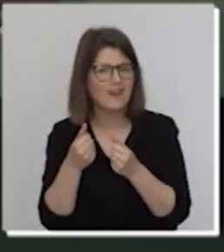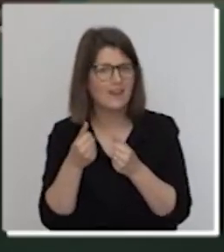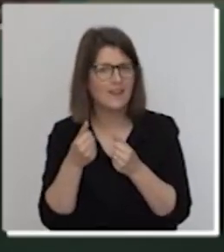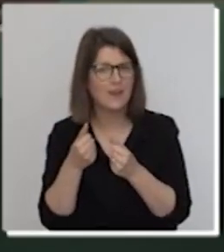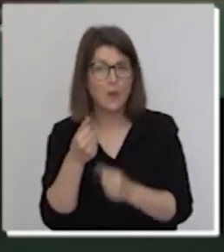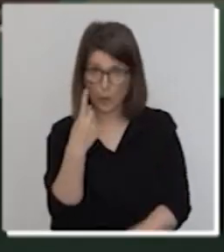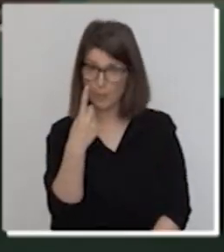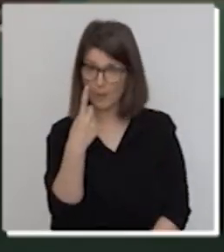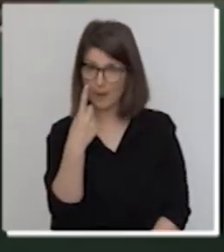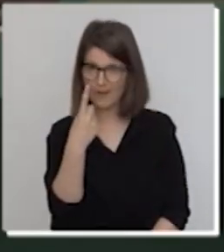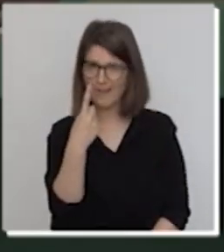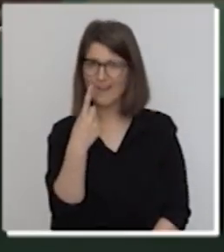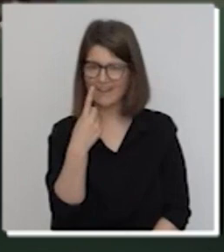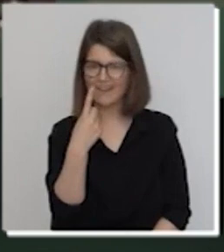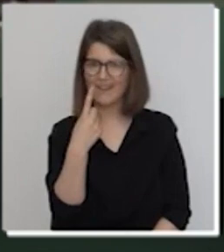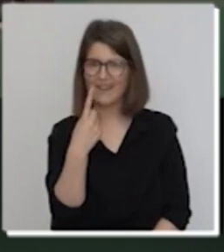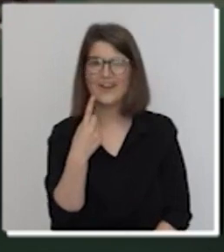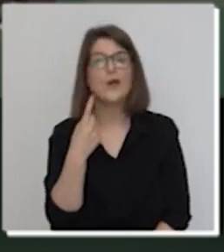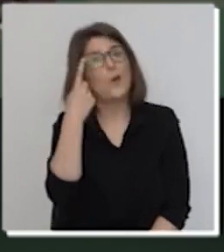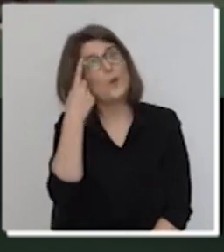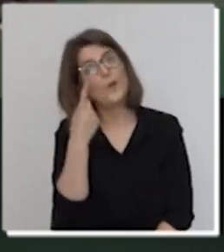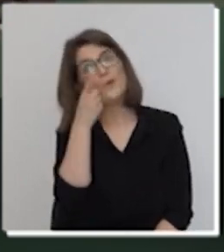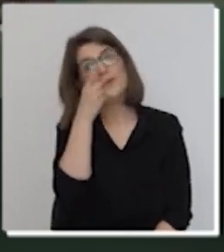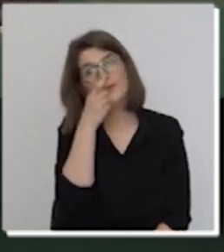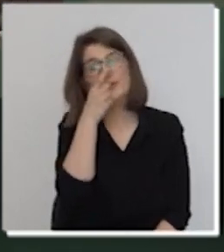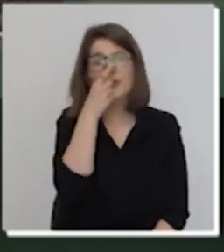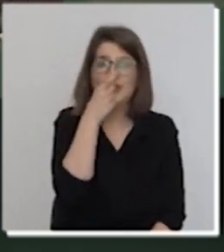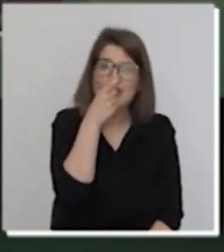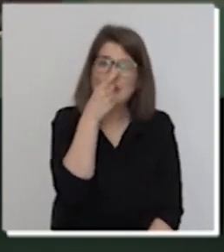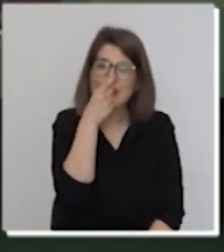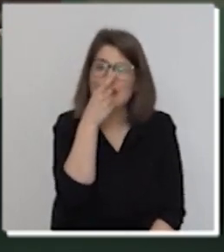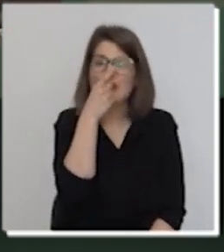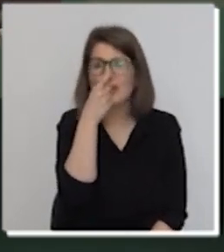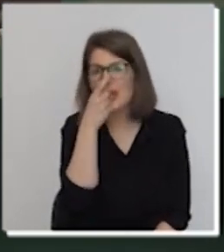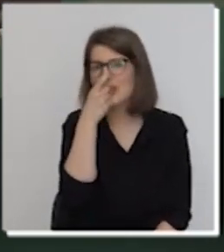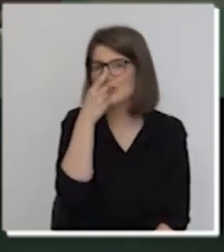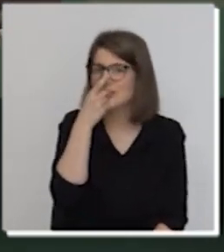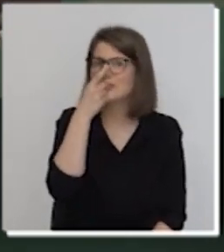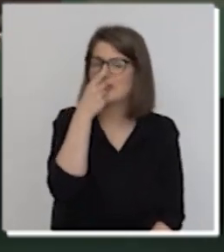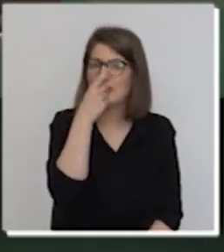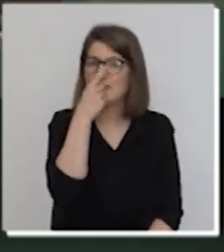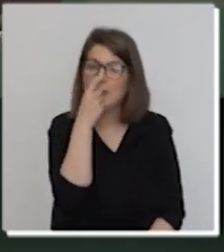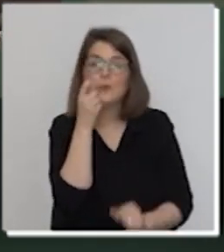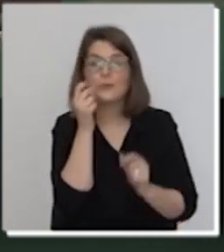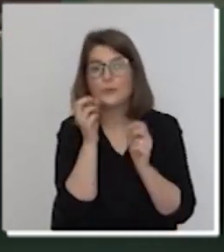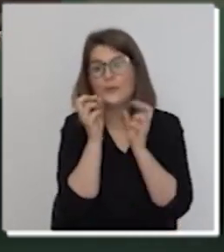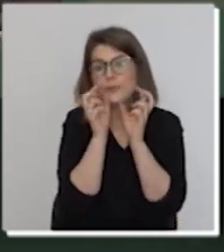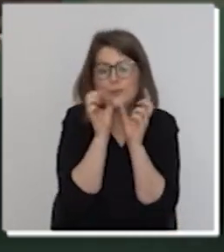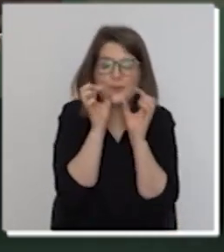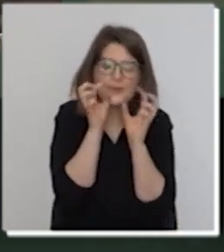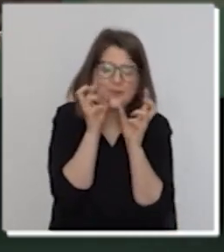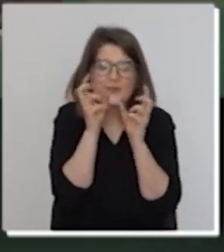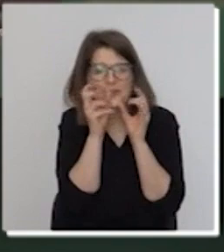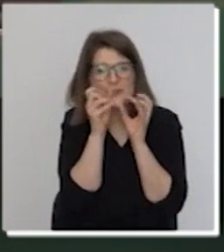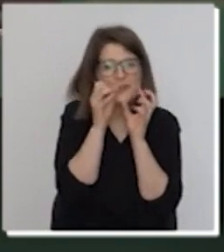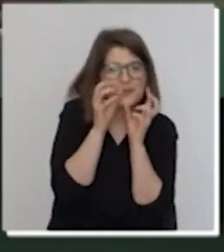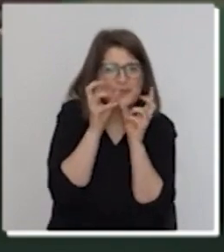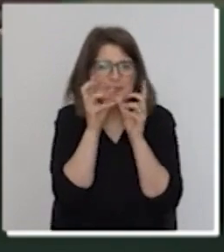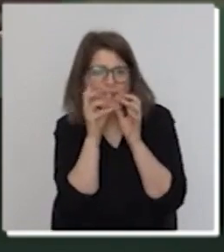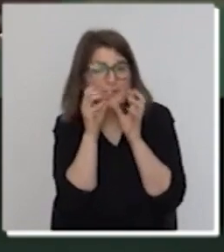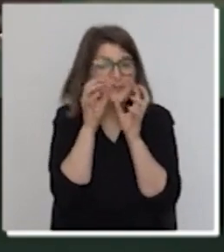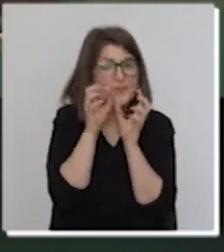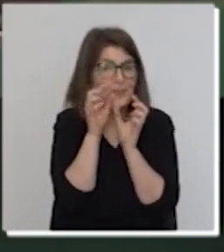Uma! Uma! Uma formiguinha andando devagar,